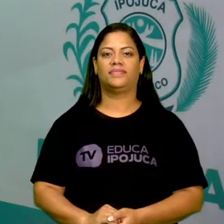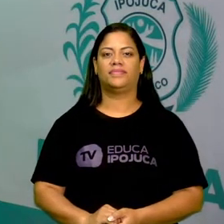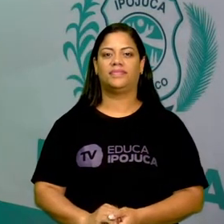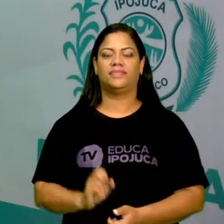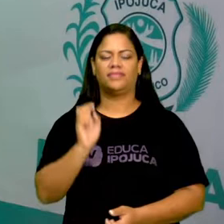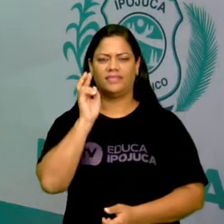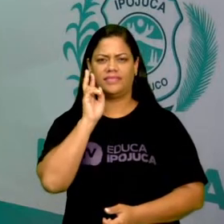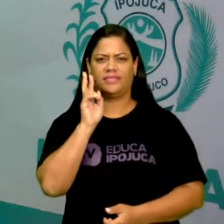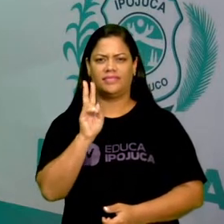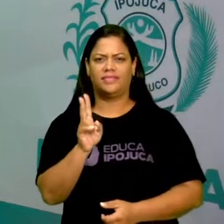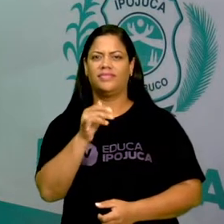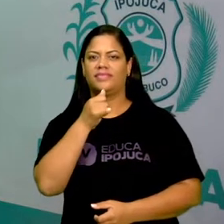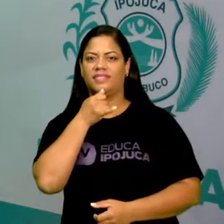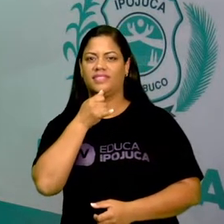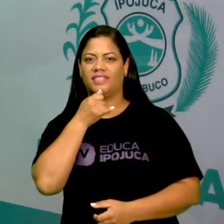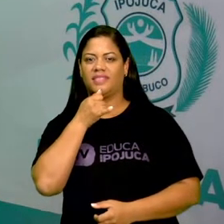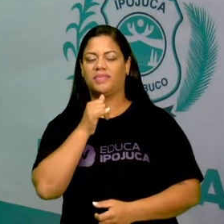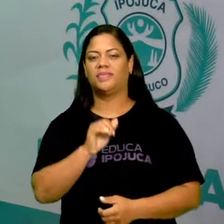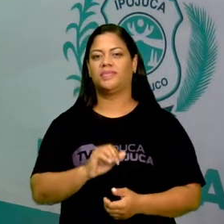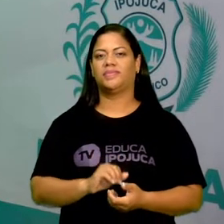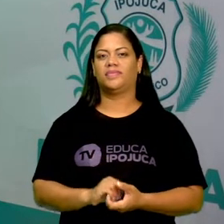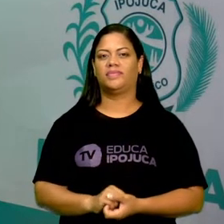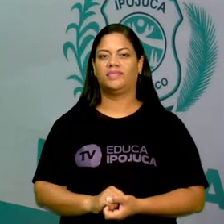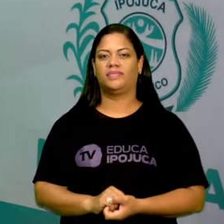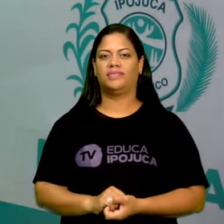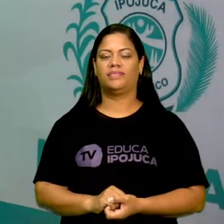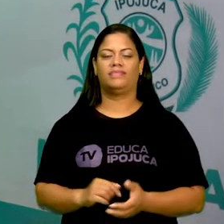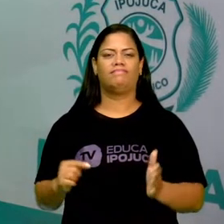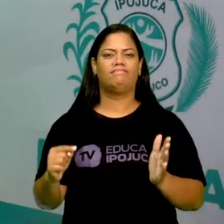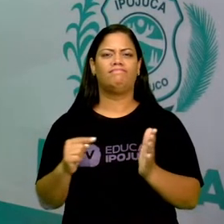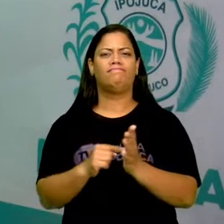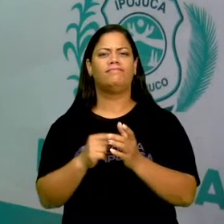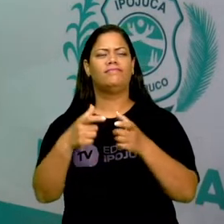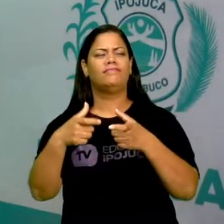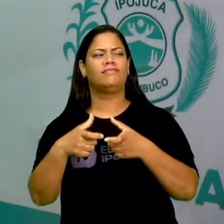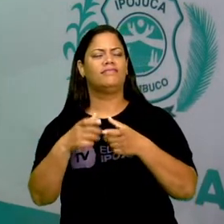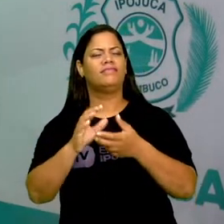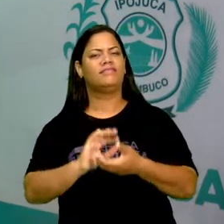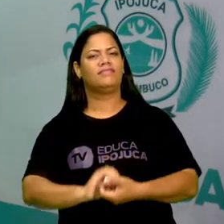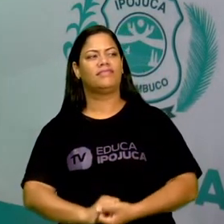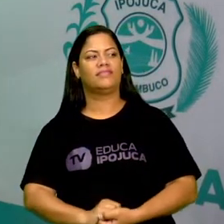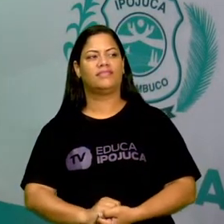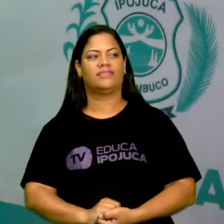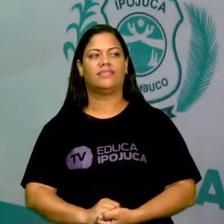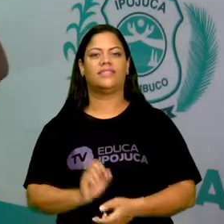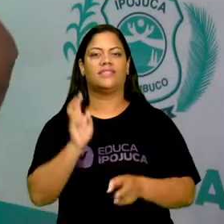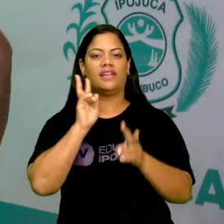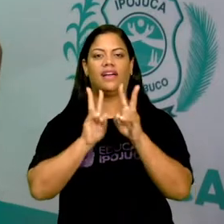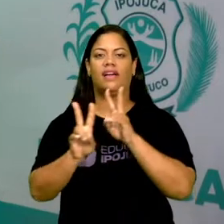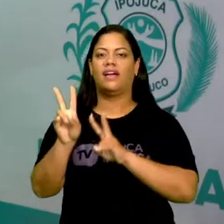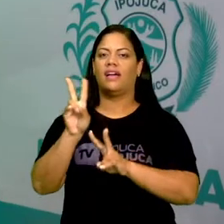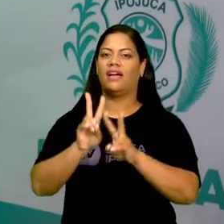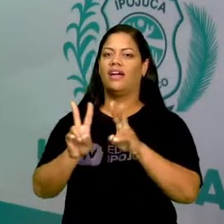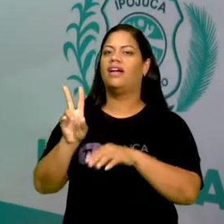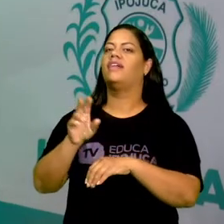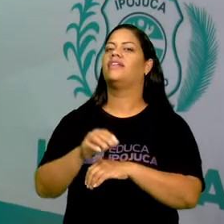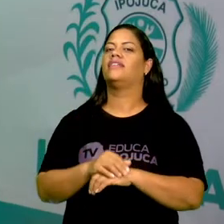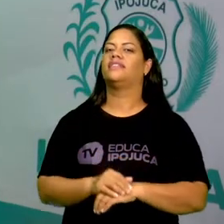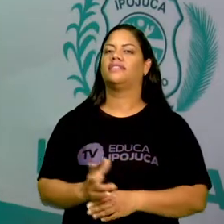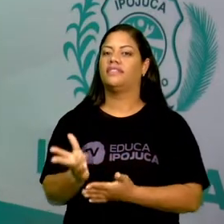Vejamos alguns exemplos de pontos de referência. Então vamos analisar a nossa imagem.